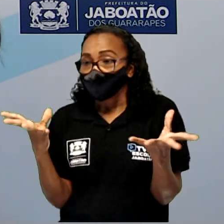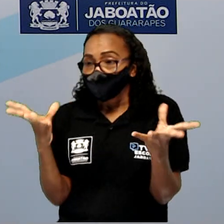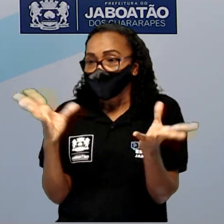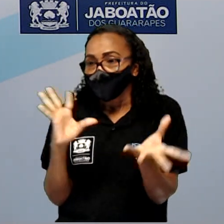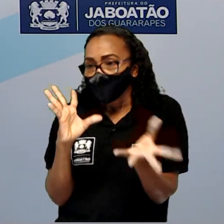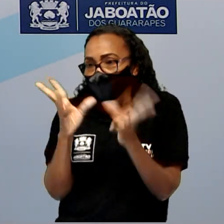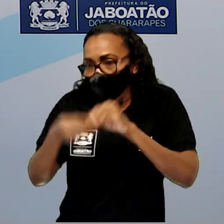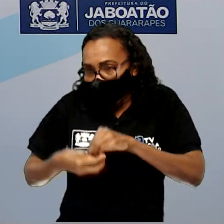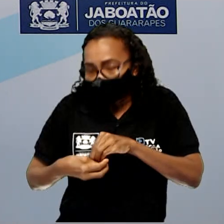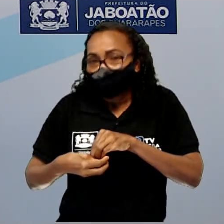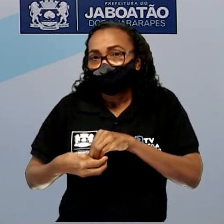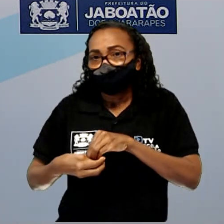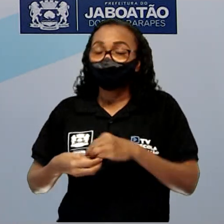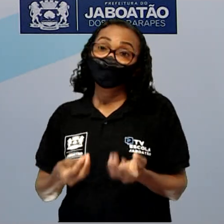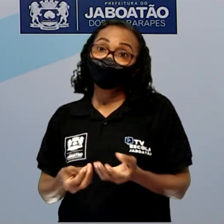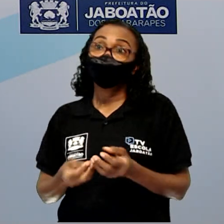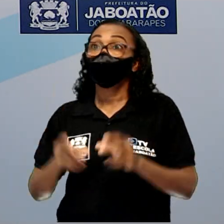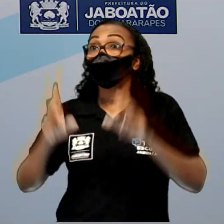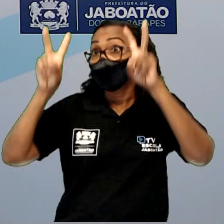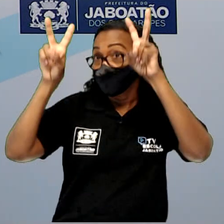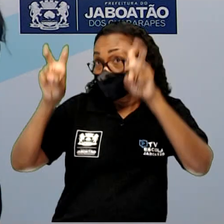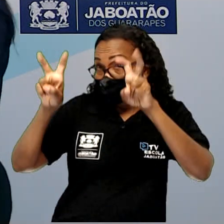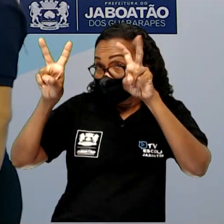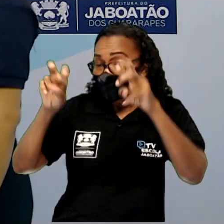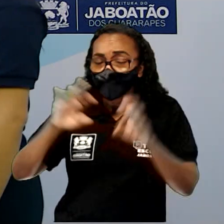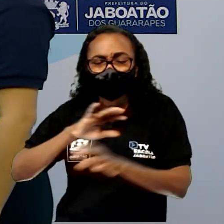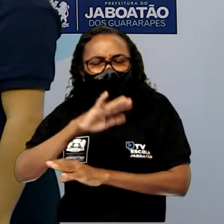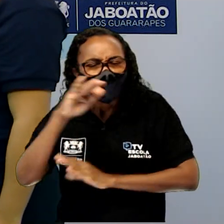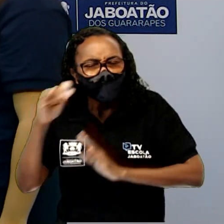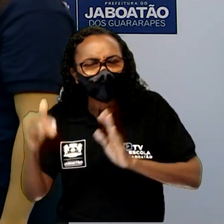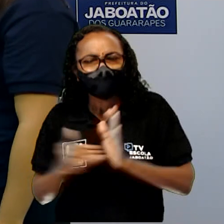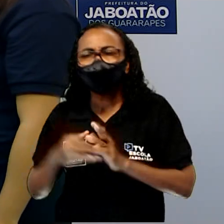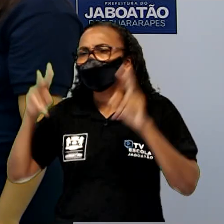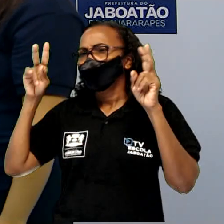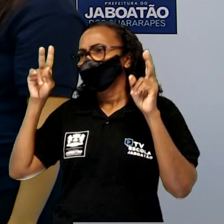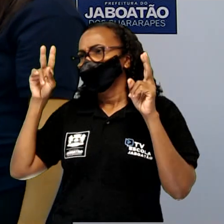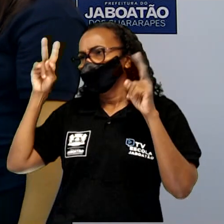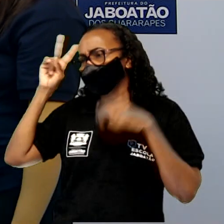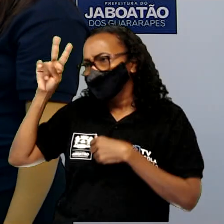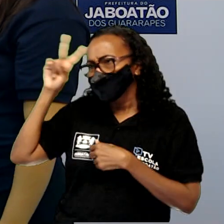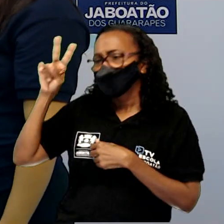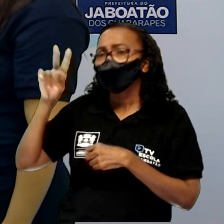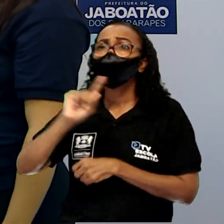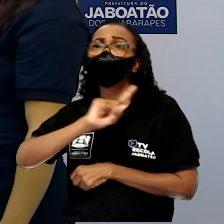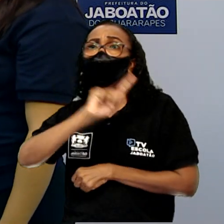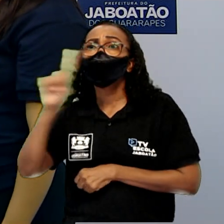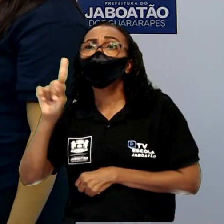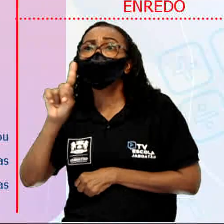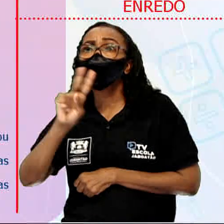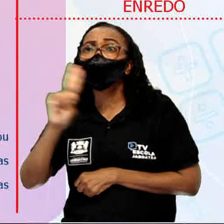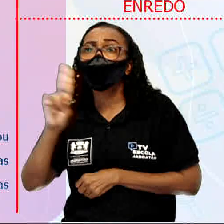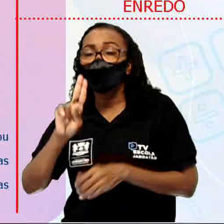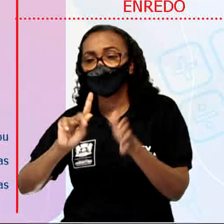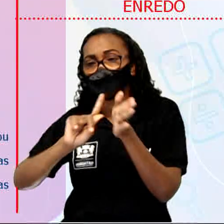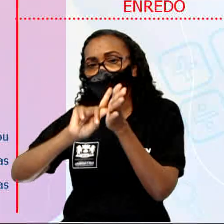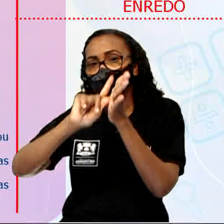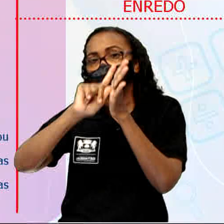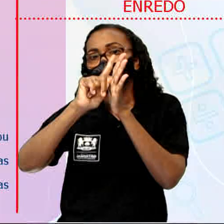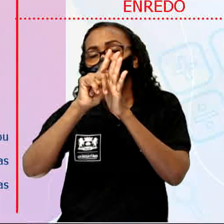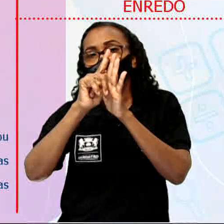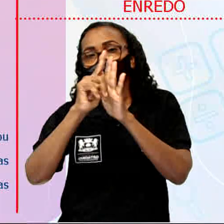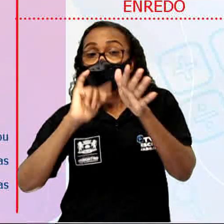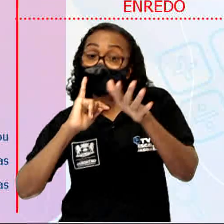Tirando o título, toda a história é chamada de enredo, como vocês podem ver aqui.